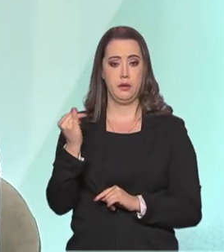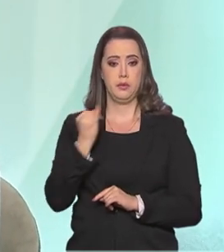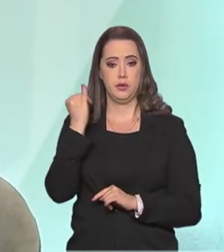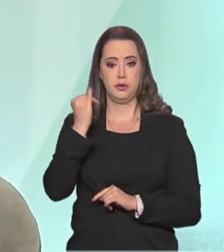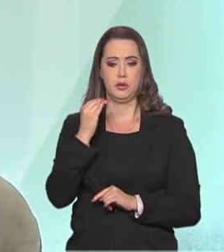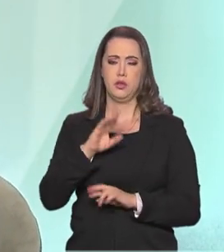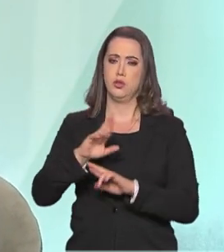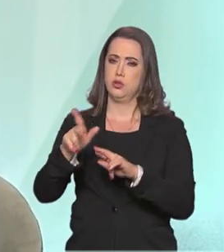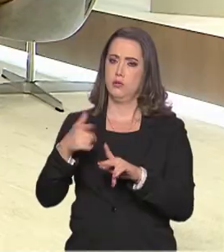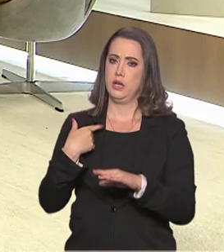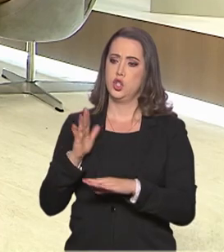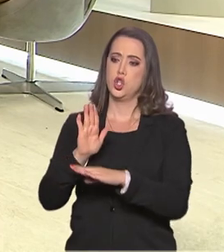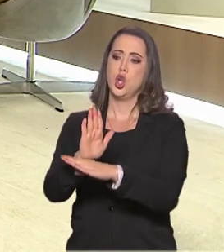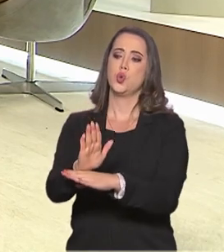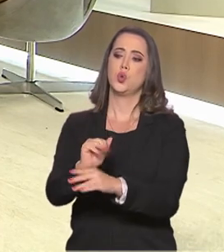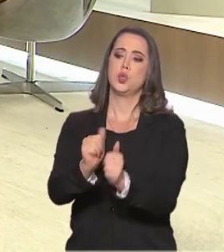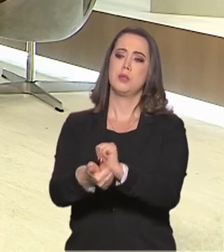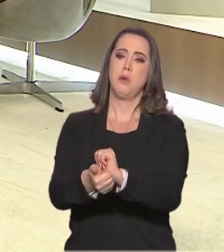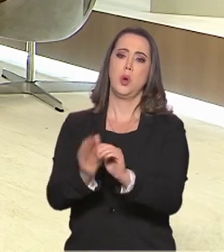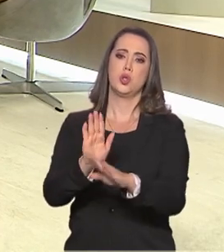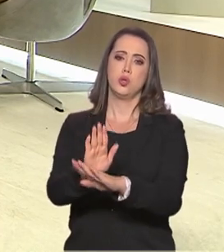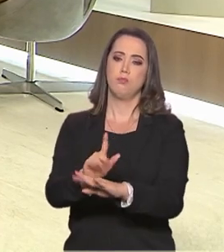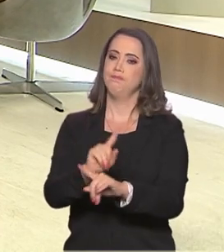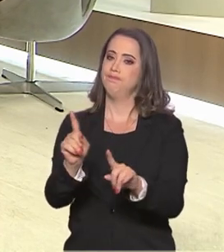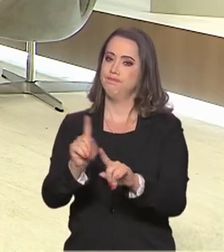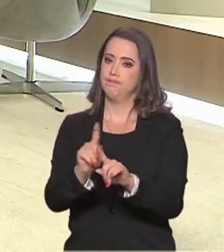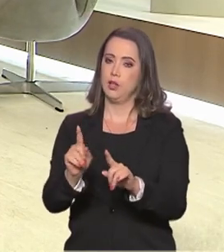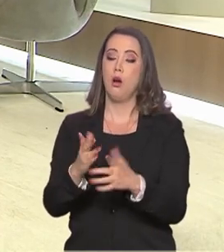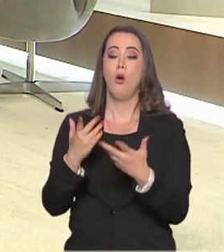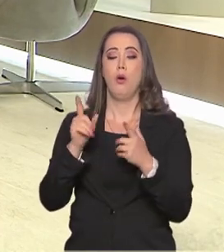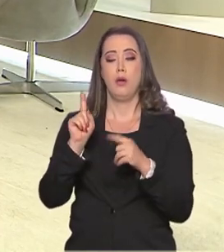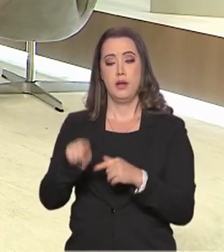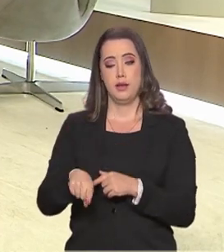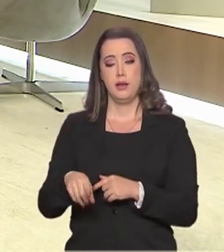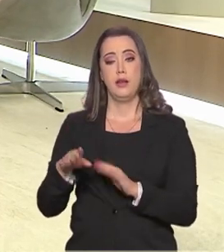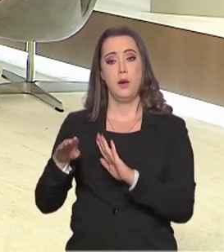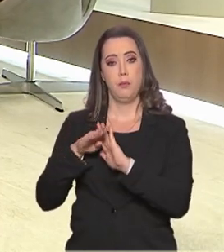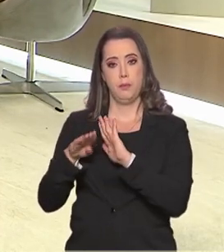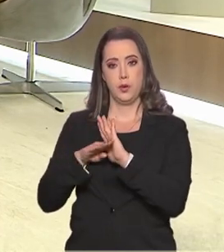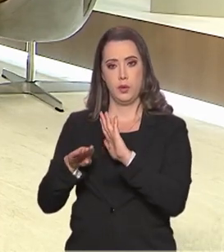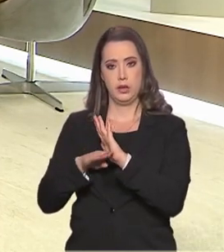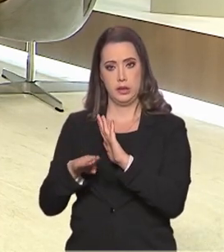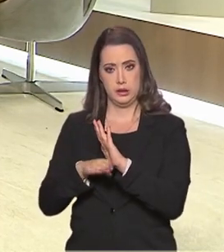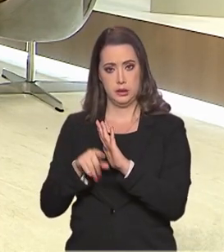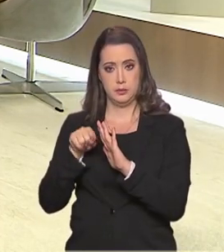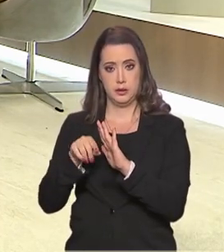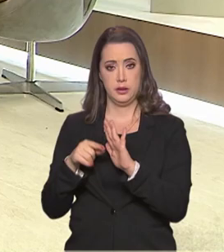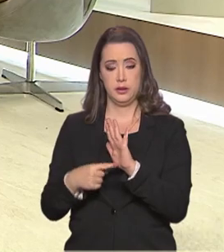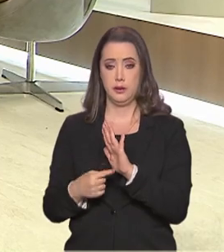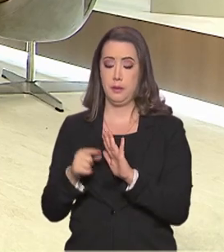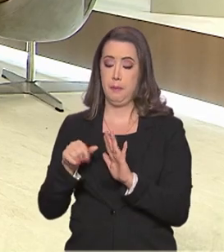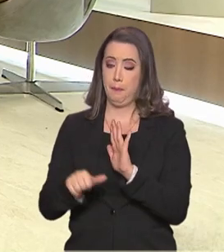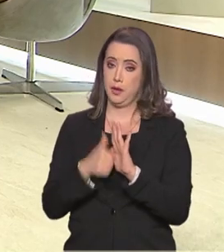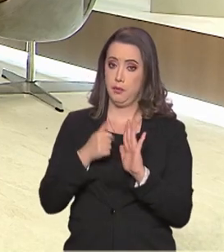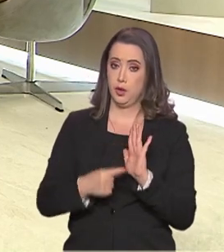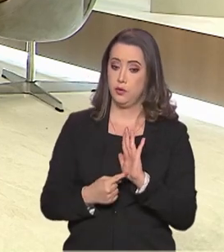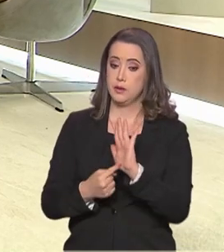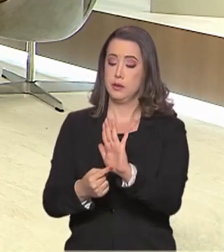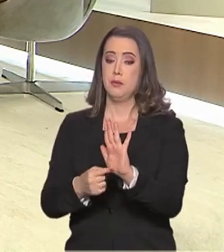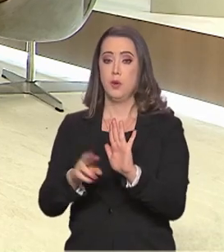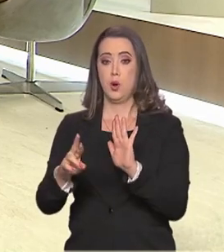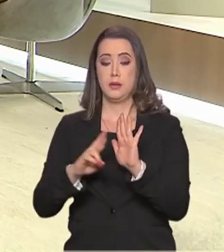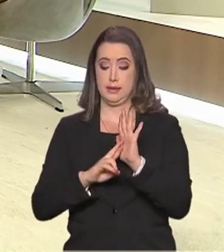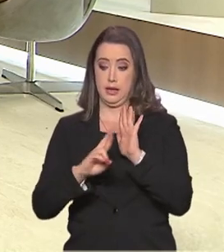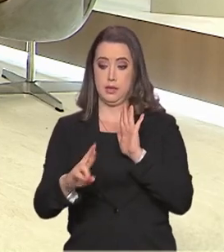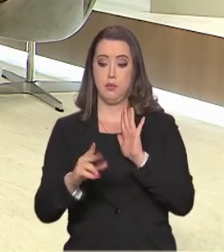assistencialismo esportivo. Por isso que ele está dentro da Secretaria de Autorrendimento. A partir do resultado, o atleta